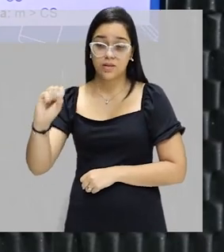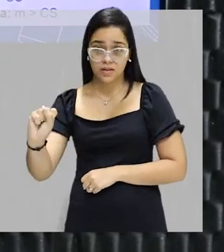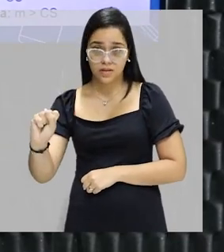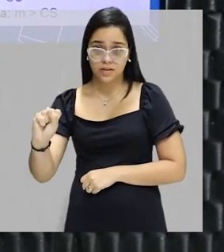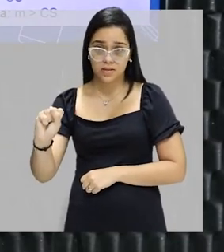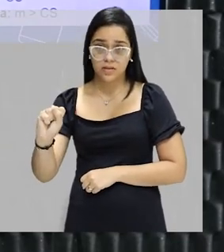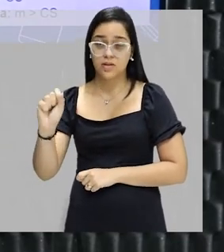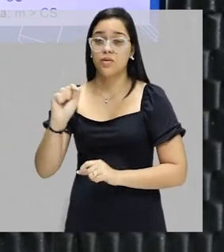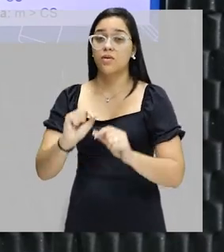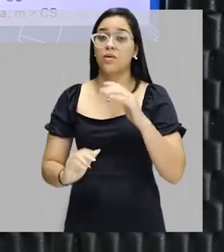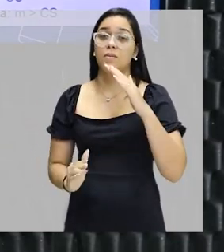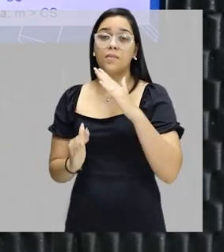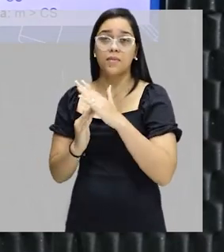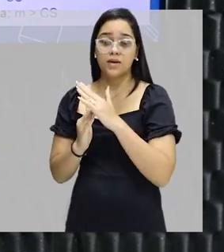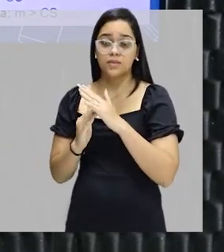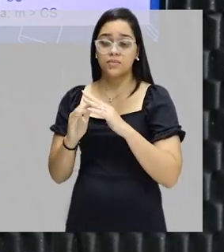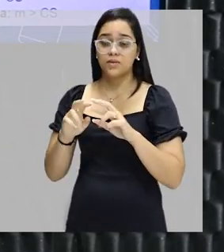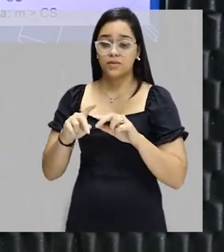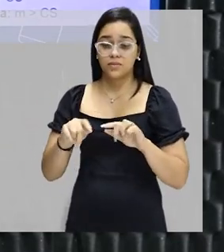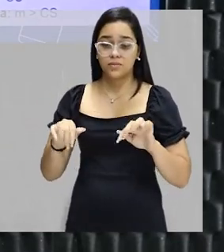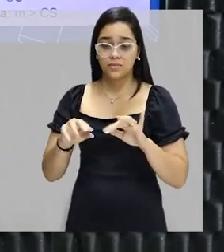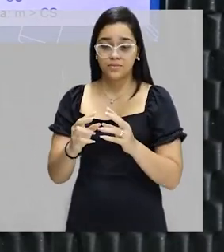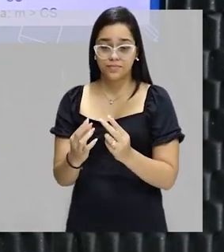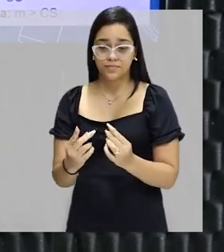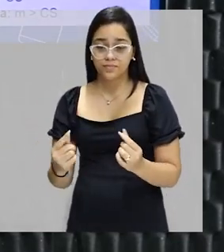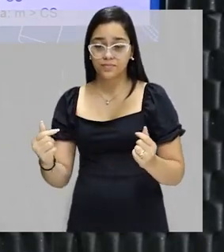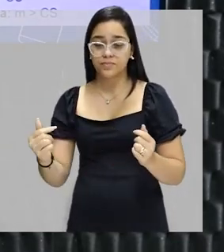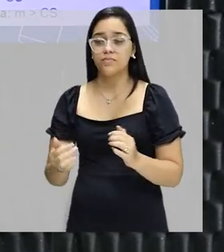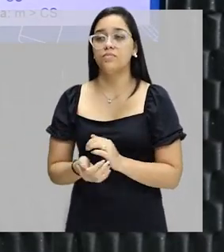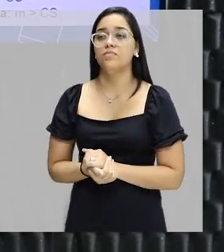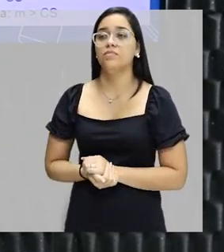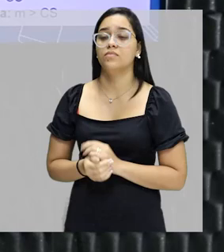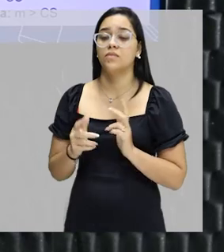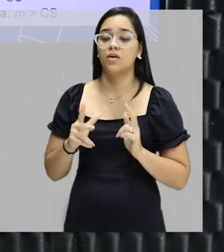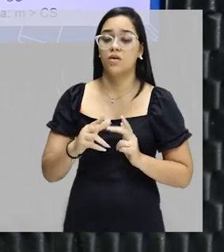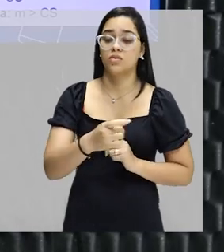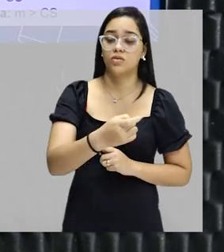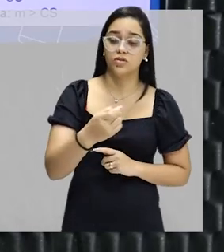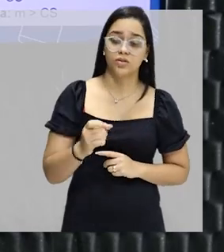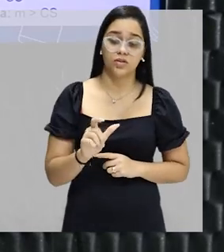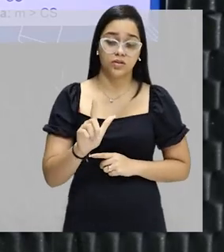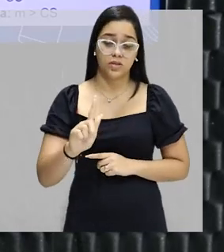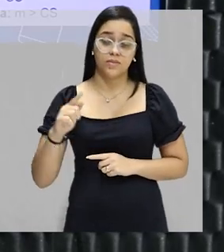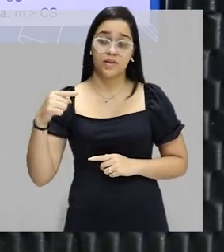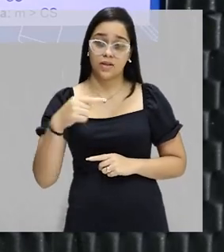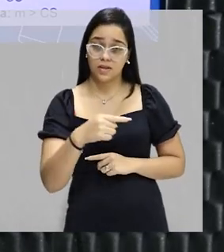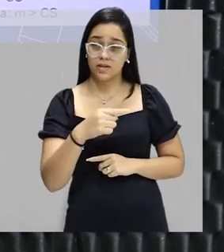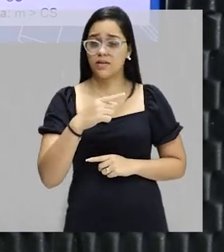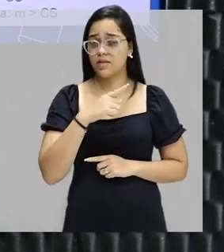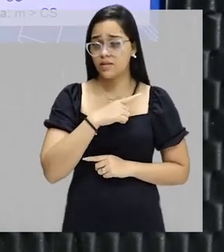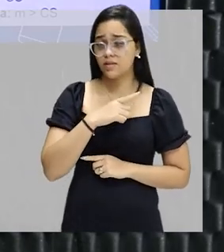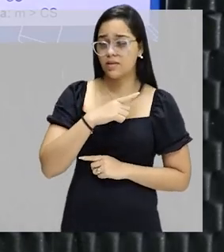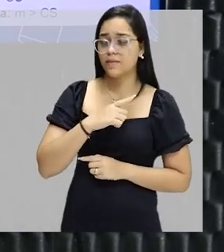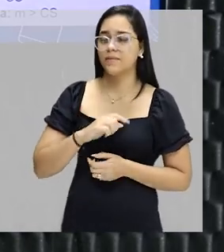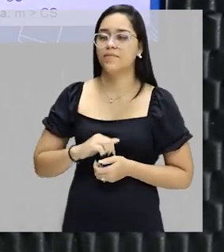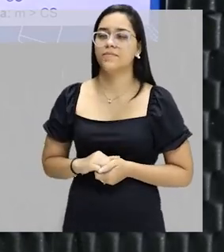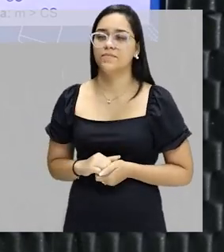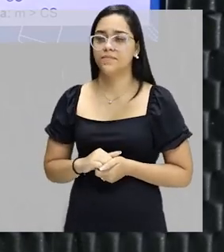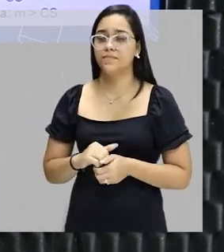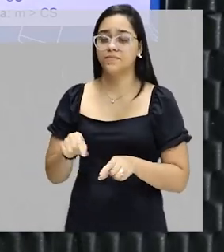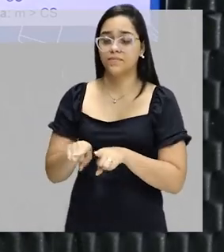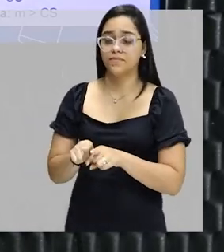capacidade máxima de dissolução. Equivale a x gramas daquela substância, daquele soluto,